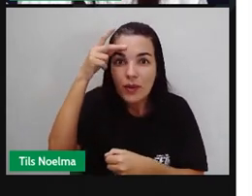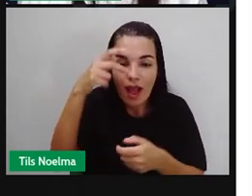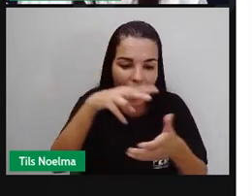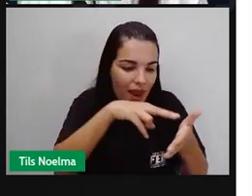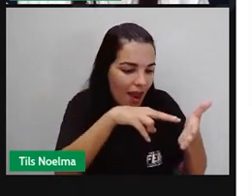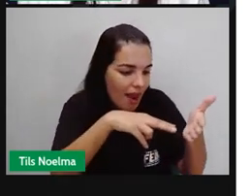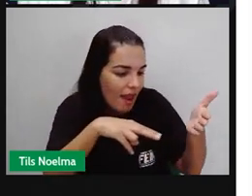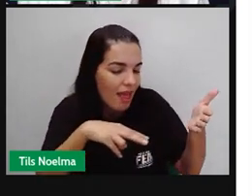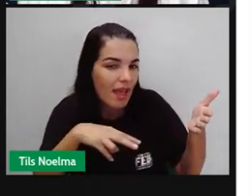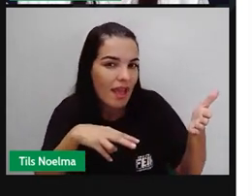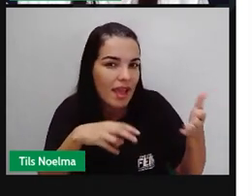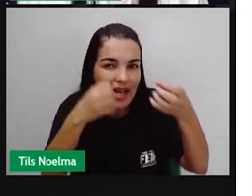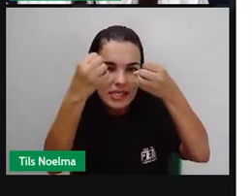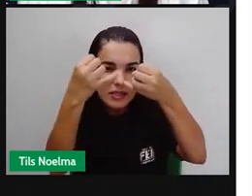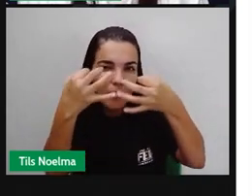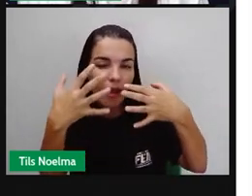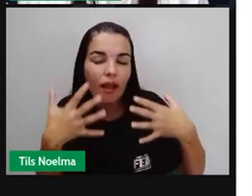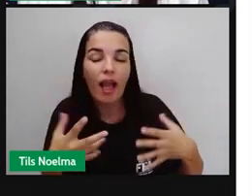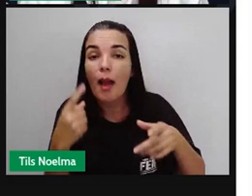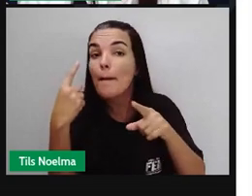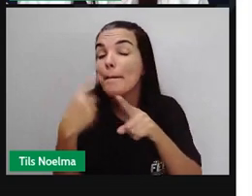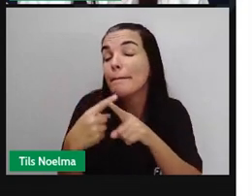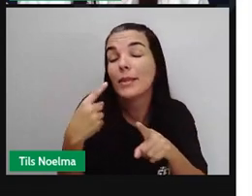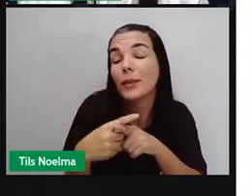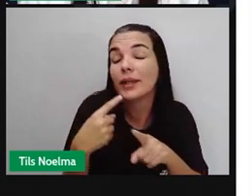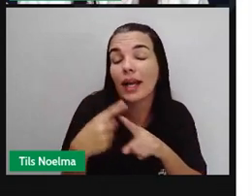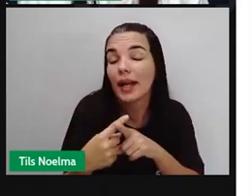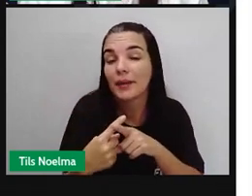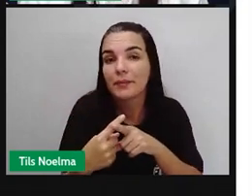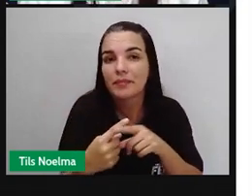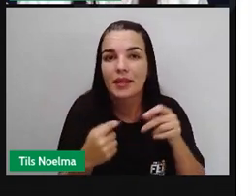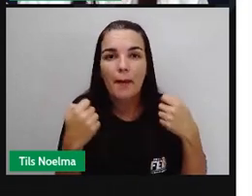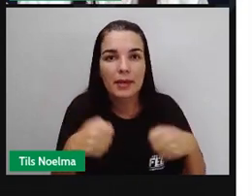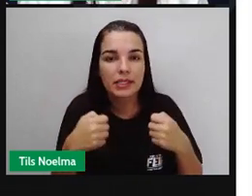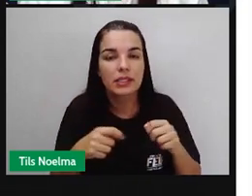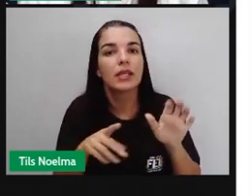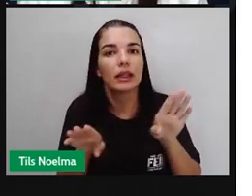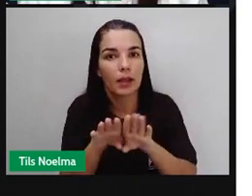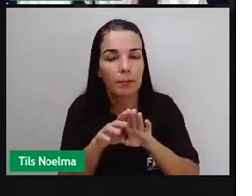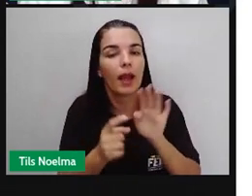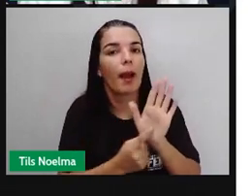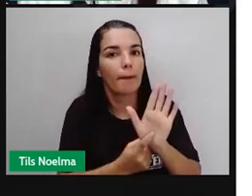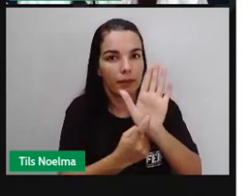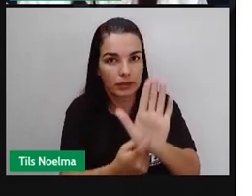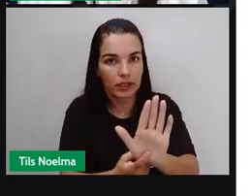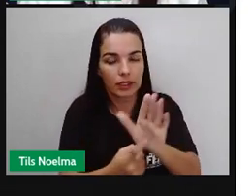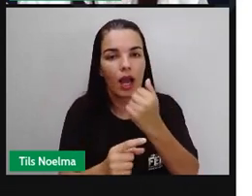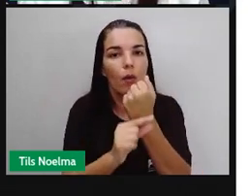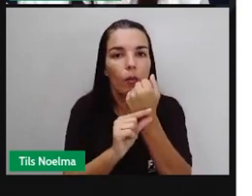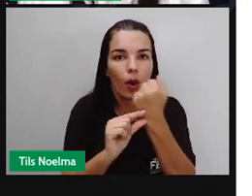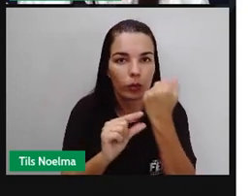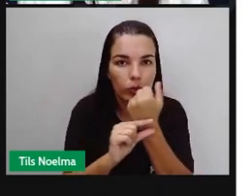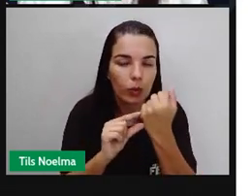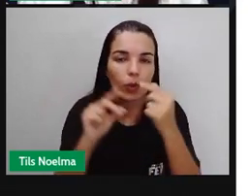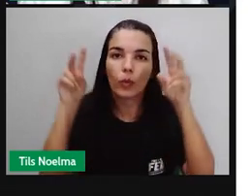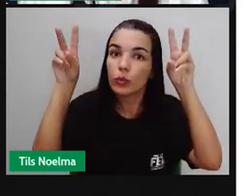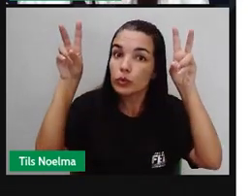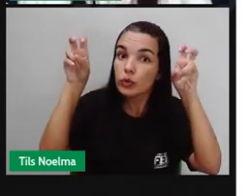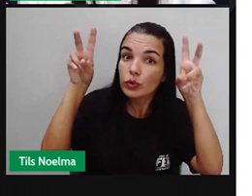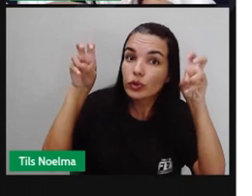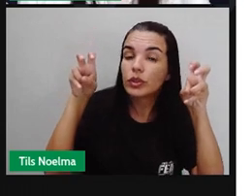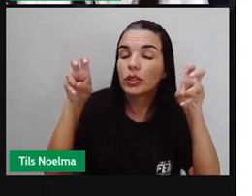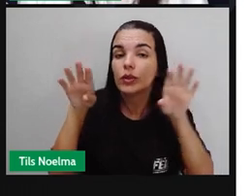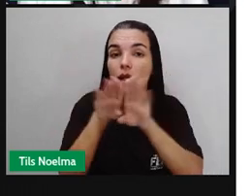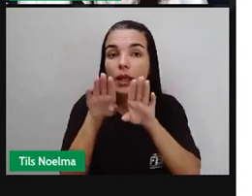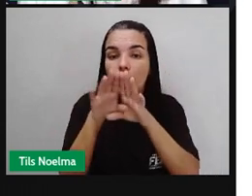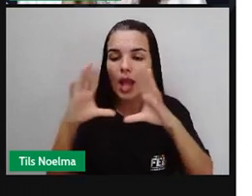ler esse livro? Sendo que vocês devem apresentar quem é o autor, quem é o ilustrador, o título. E uma sinopse, que é